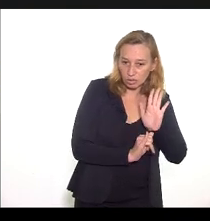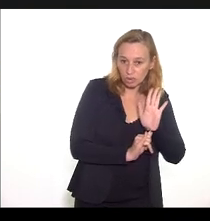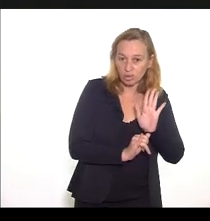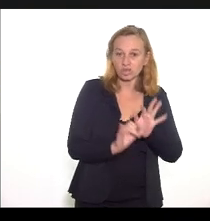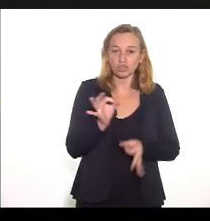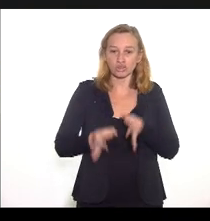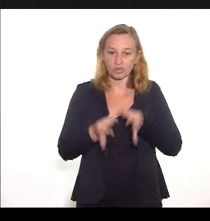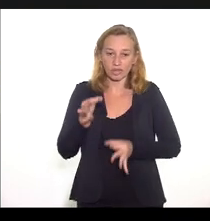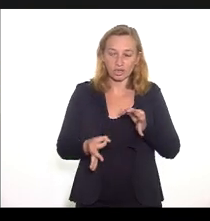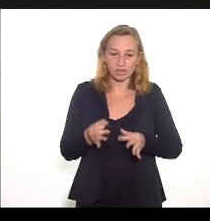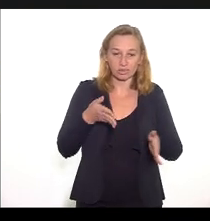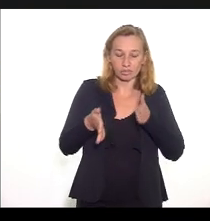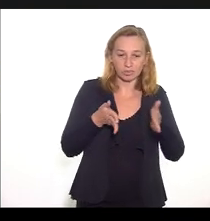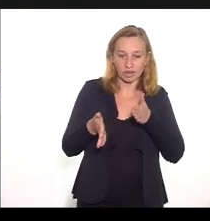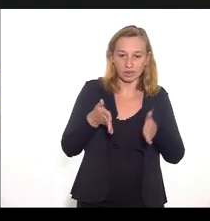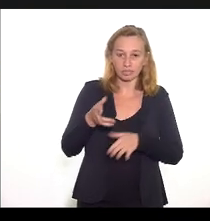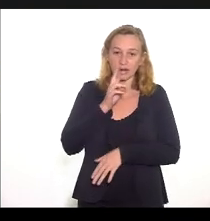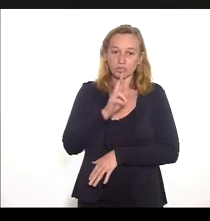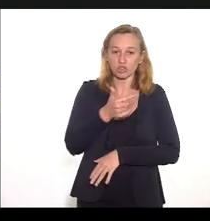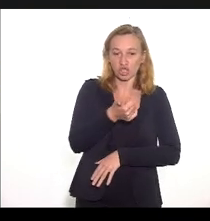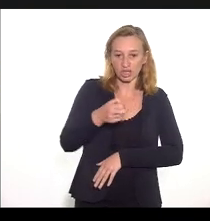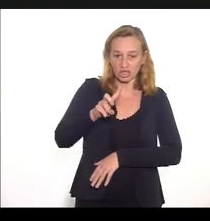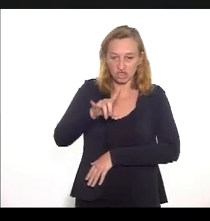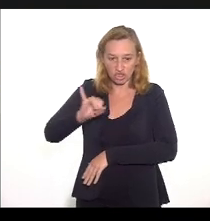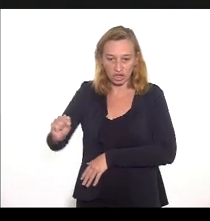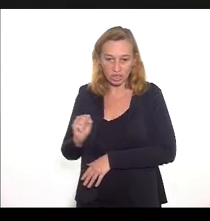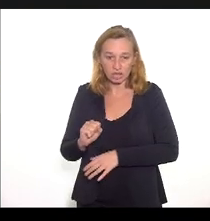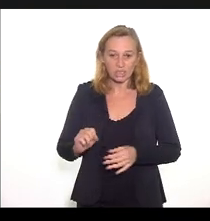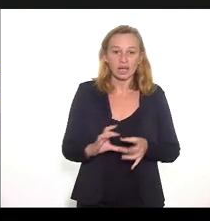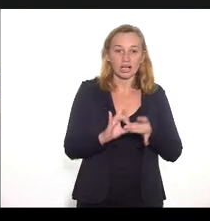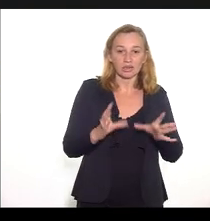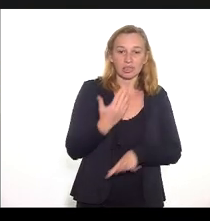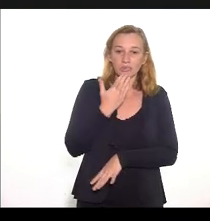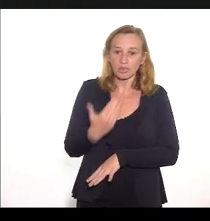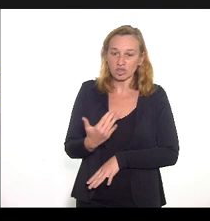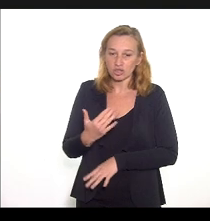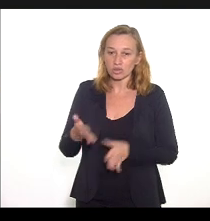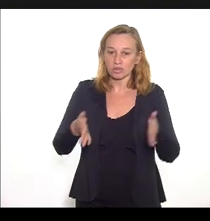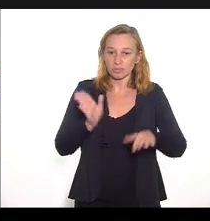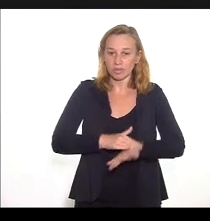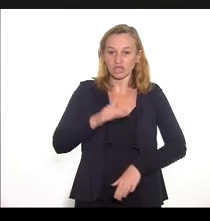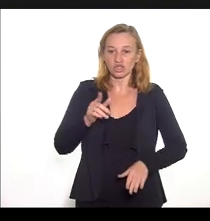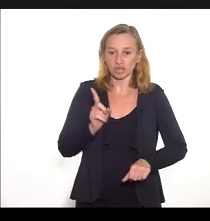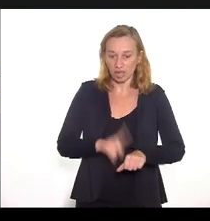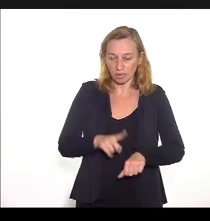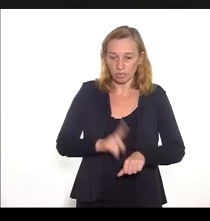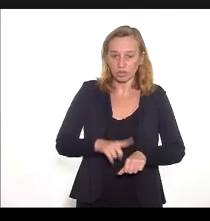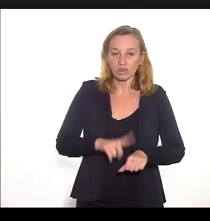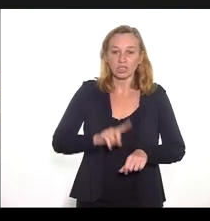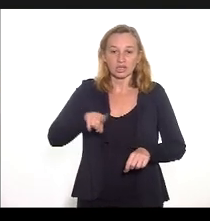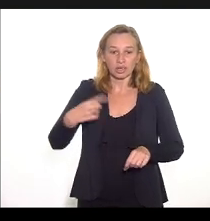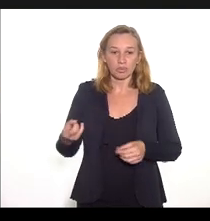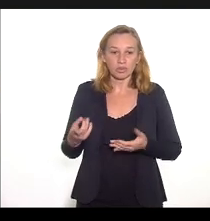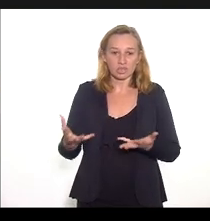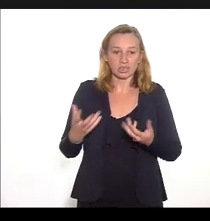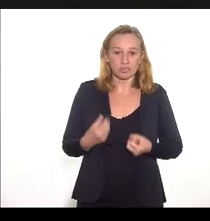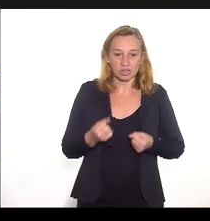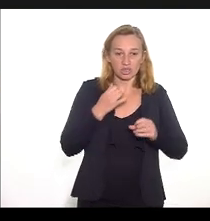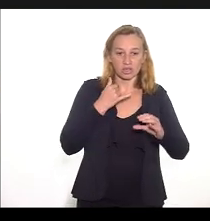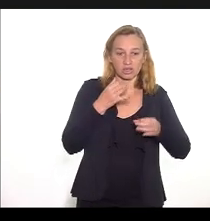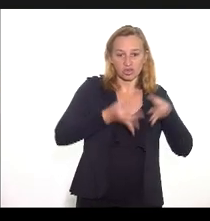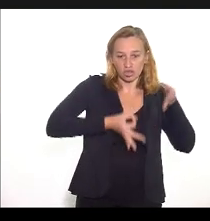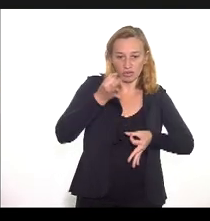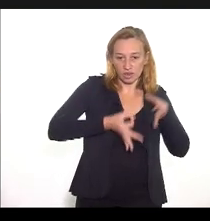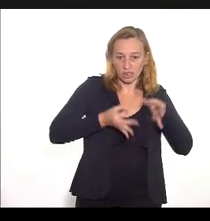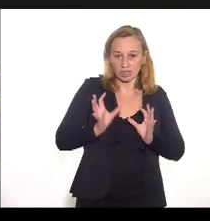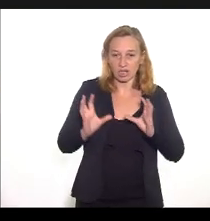justificativas com prazo para resposta, 15 dias, com direito de solicitar dilação de prazo. Após receber as justificativas, a equipe de cada